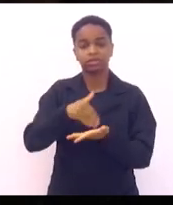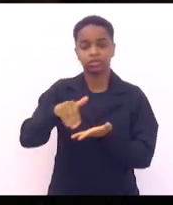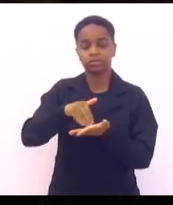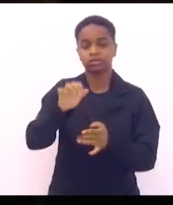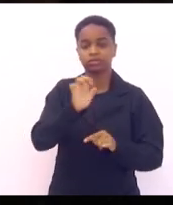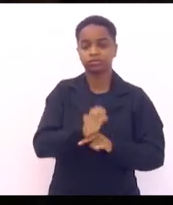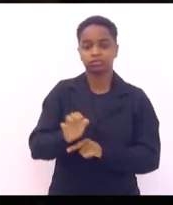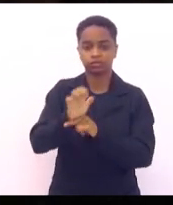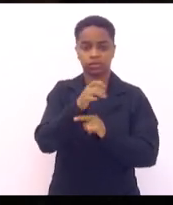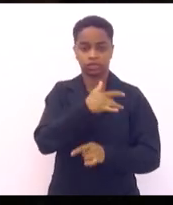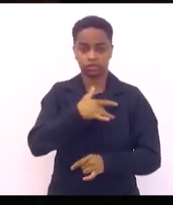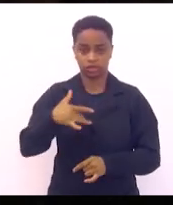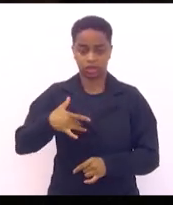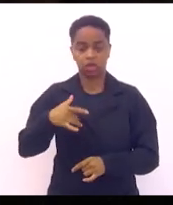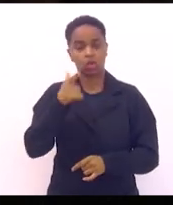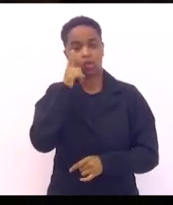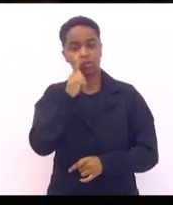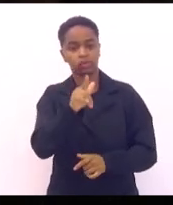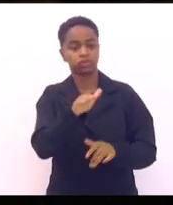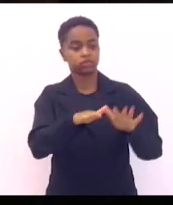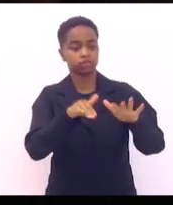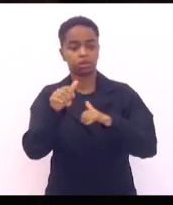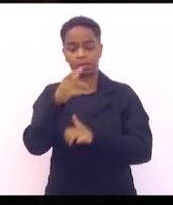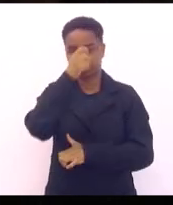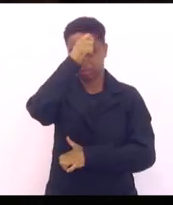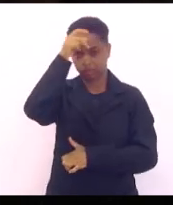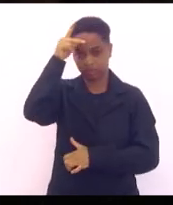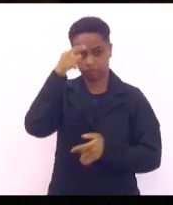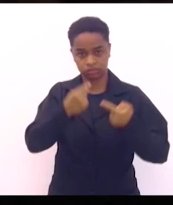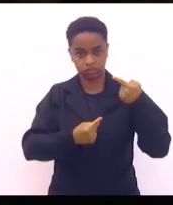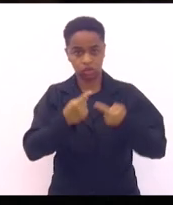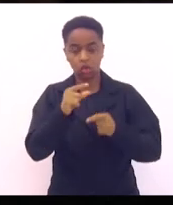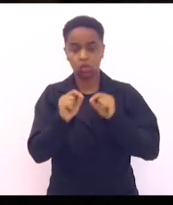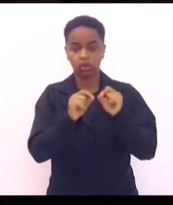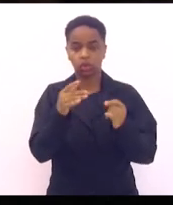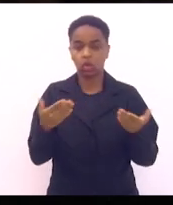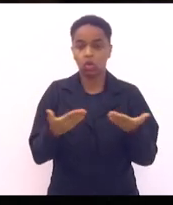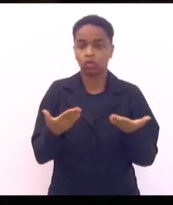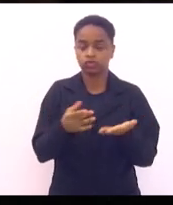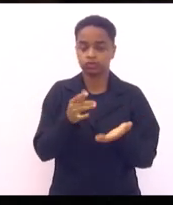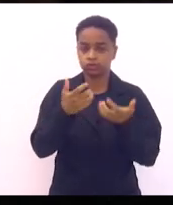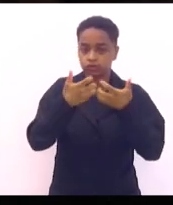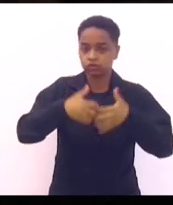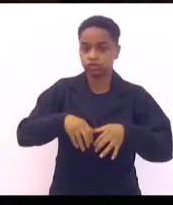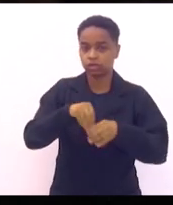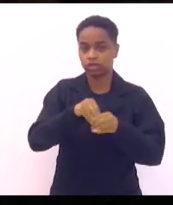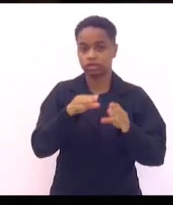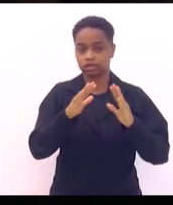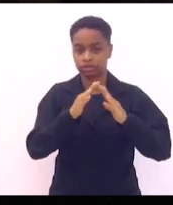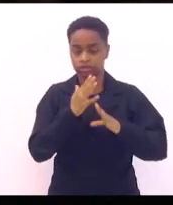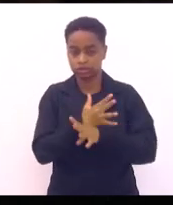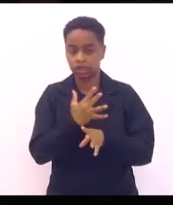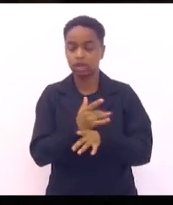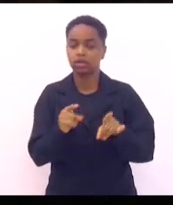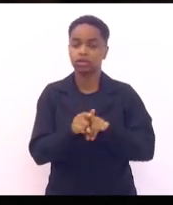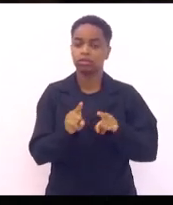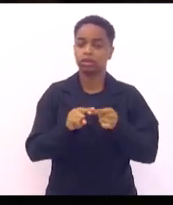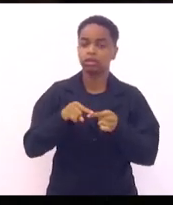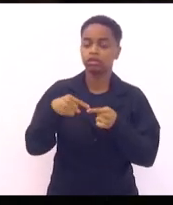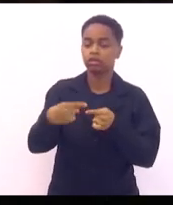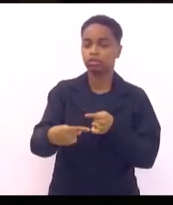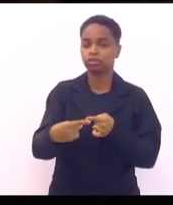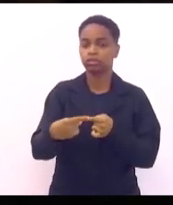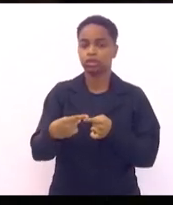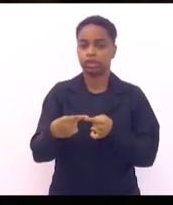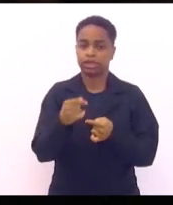para que ele lidere, chame os prefeitos e a gente faça um grande debate daquilo que funciona hoje dentro dos municípios e a gente depois pegando hoje uma...